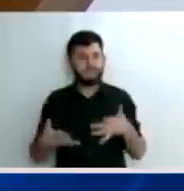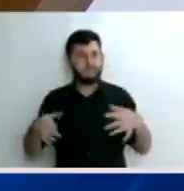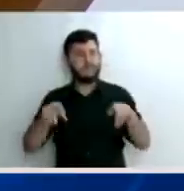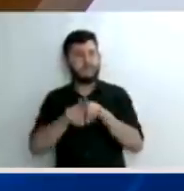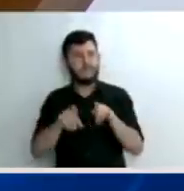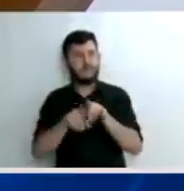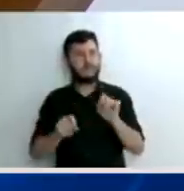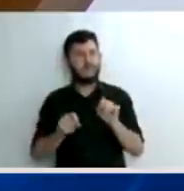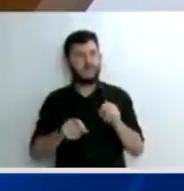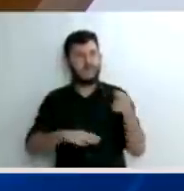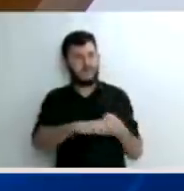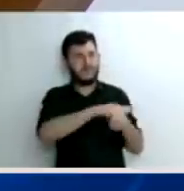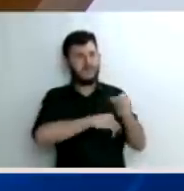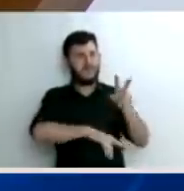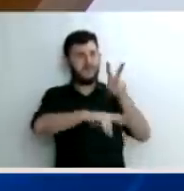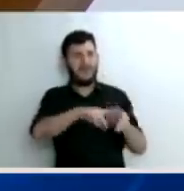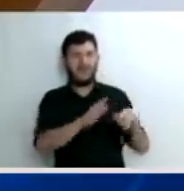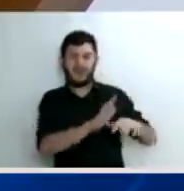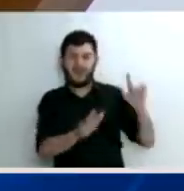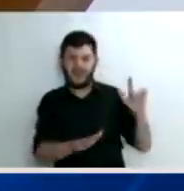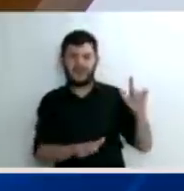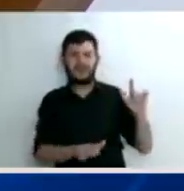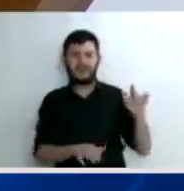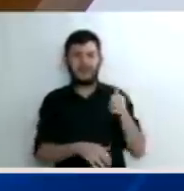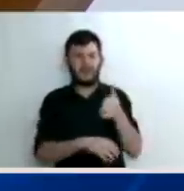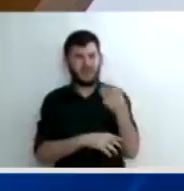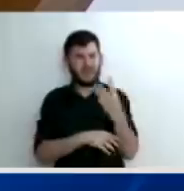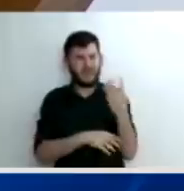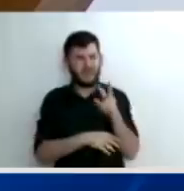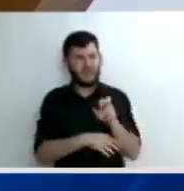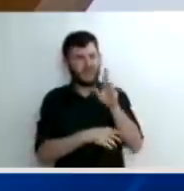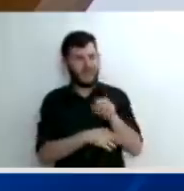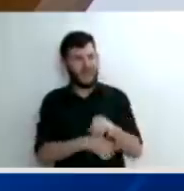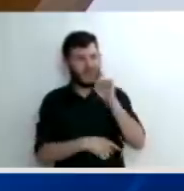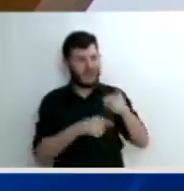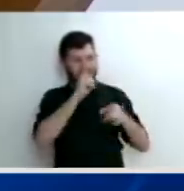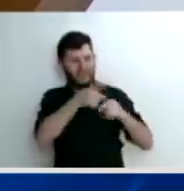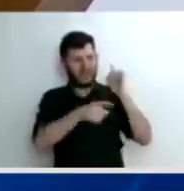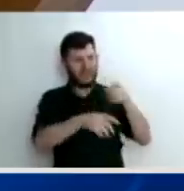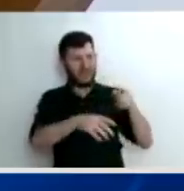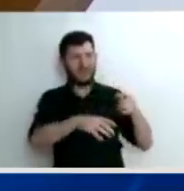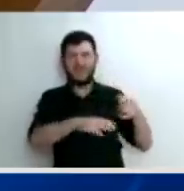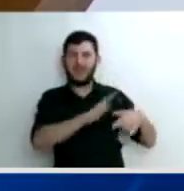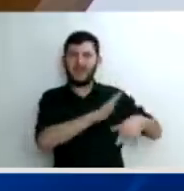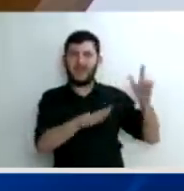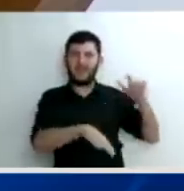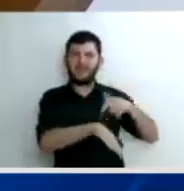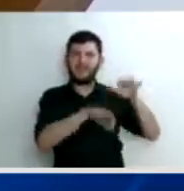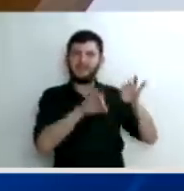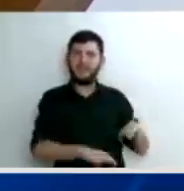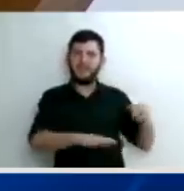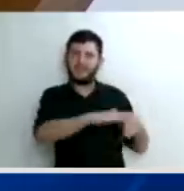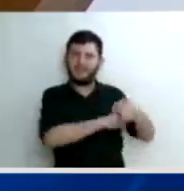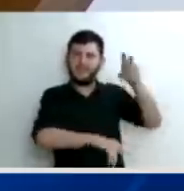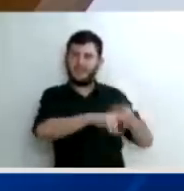de conexão instrumental probatória. Ou seja, as provas, todas essas provas